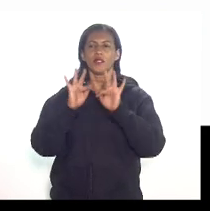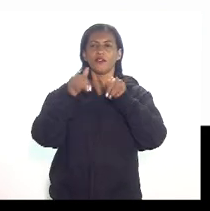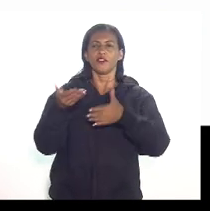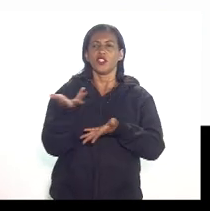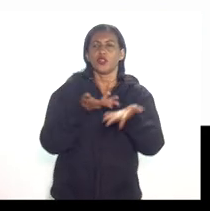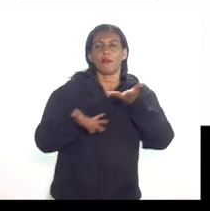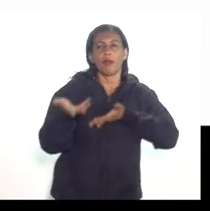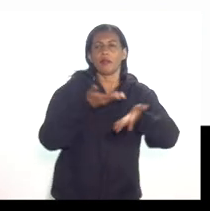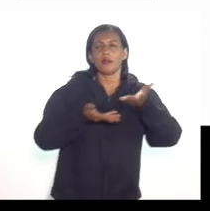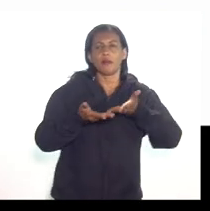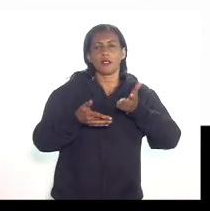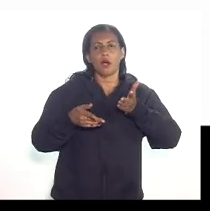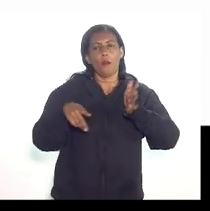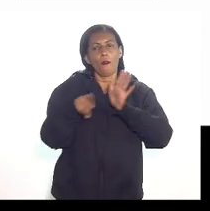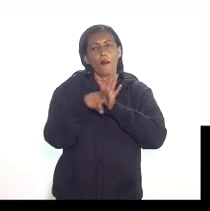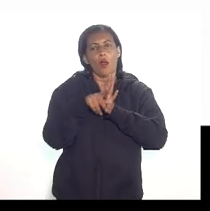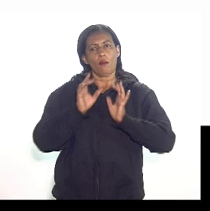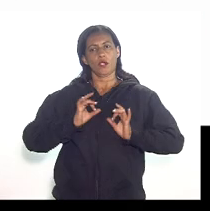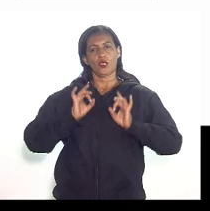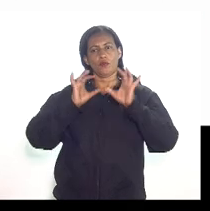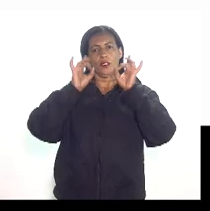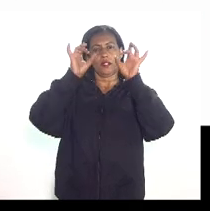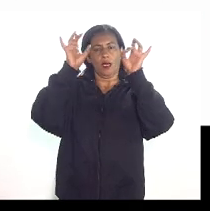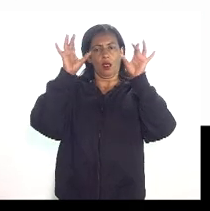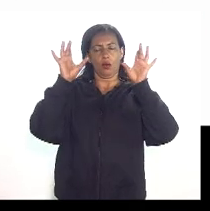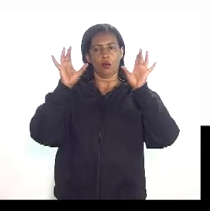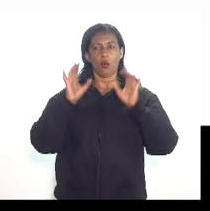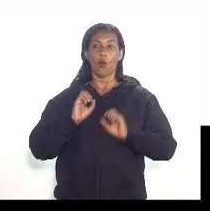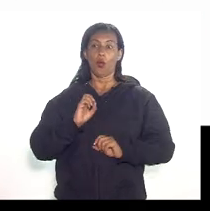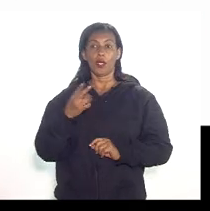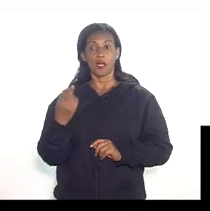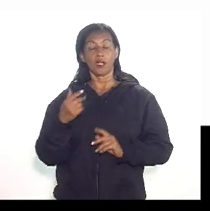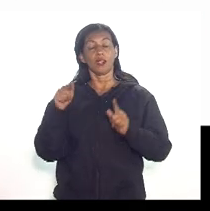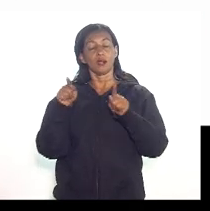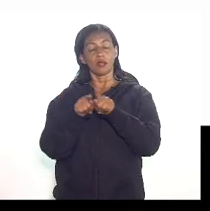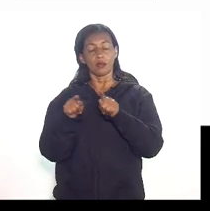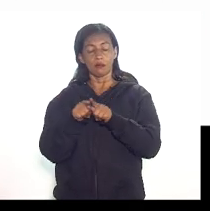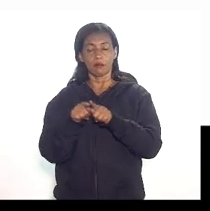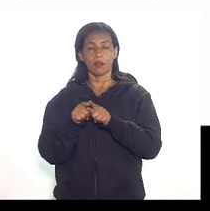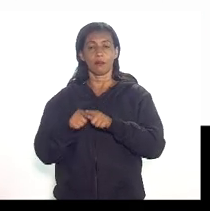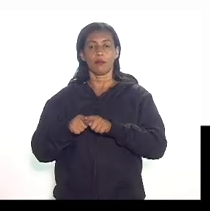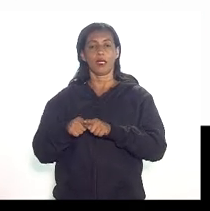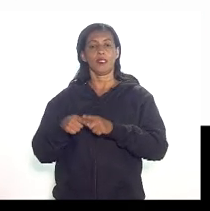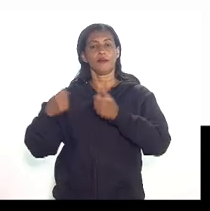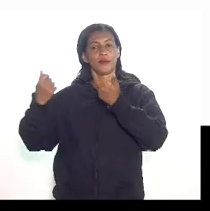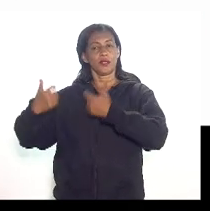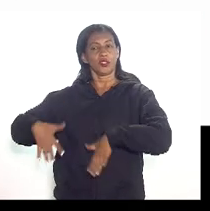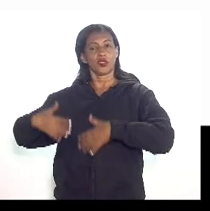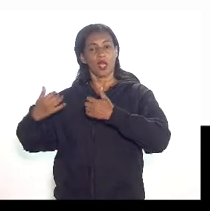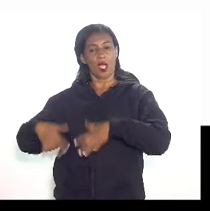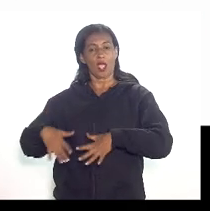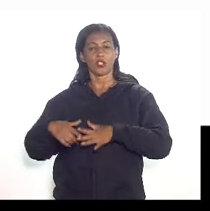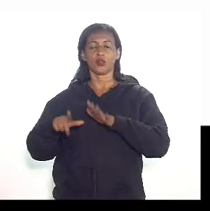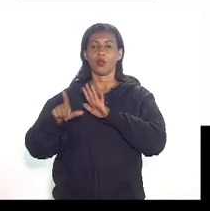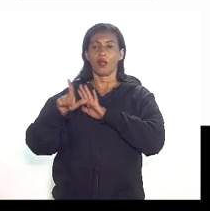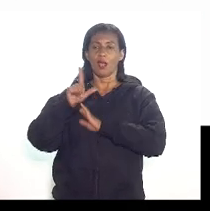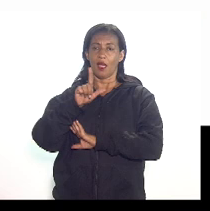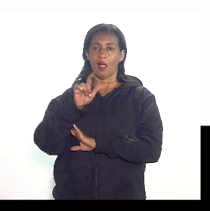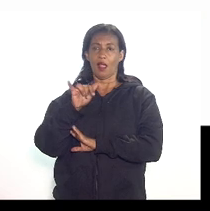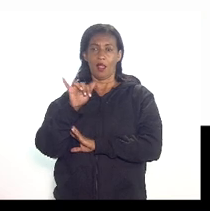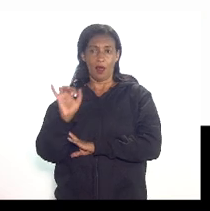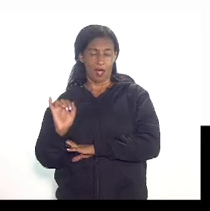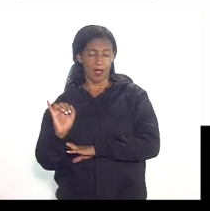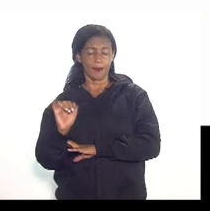participação especial e por fim esses gastos como estabelece o RGT a legislação que